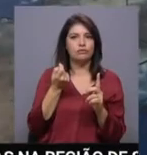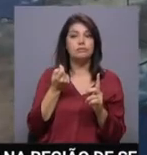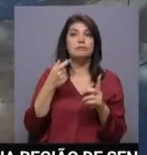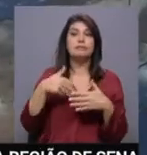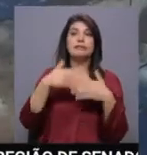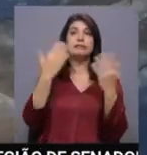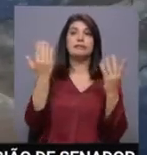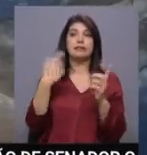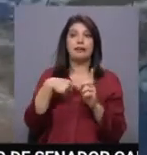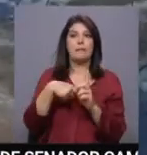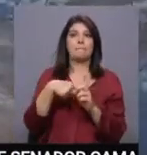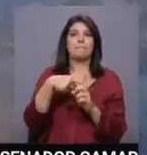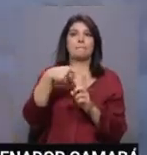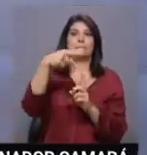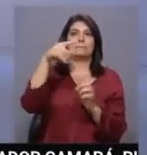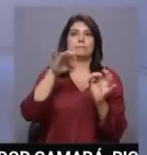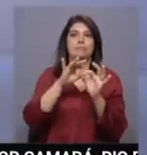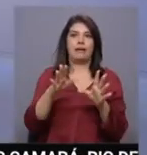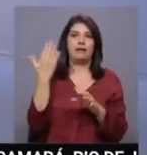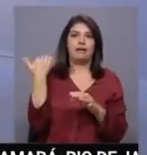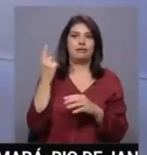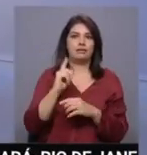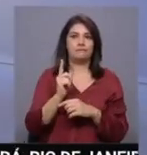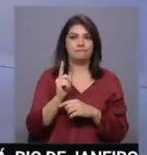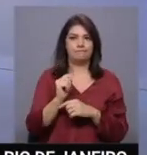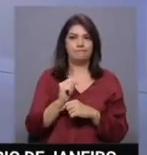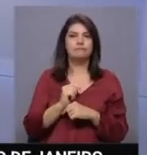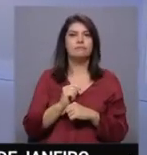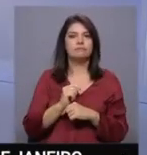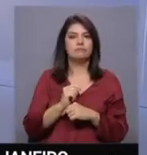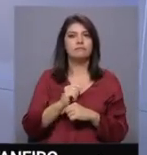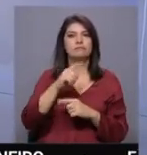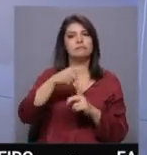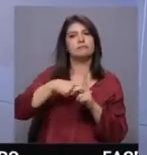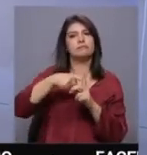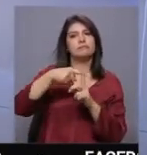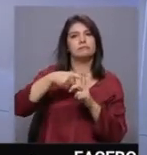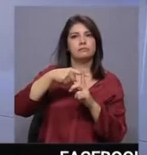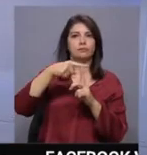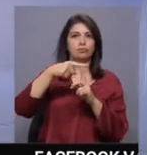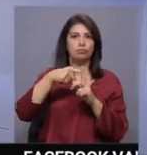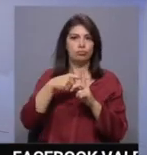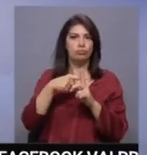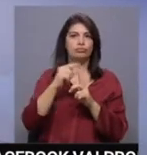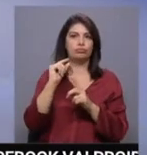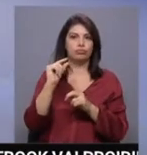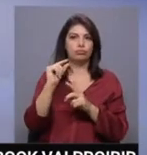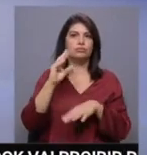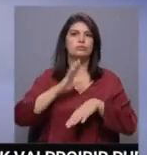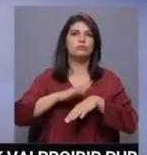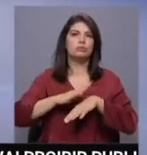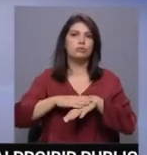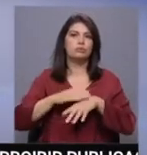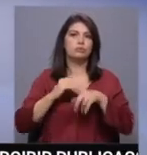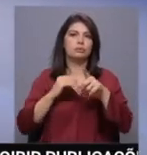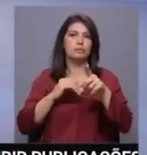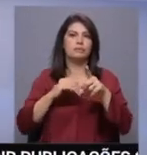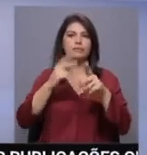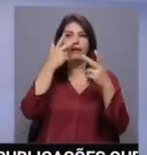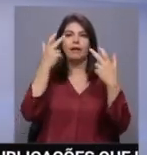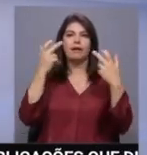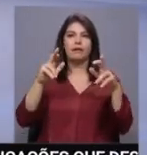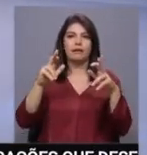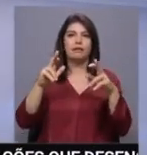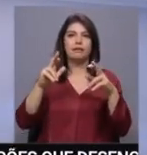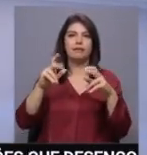isso aqui nas imagens de satélite, onde podemos ver que esta descida de temperatura é provocada pela esta invasão de ar polar,